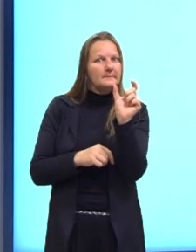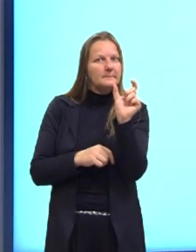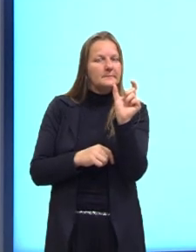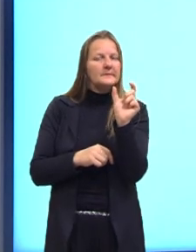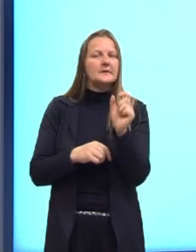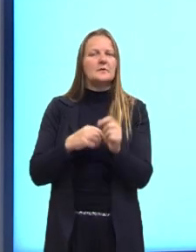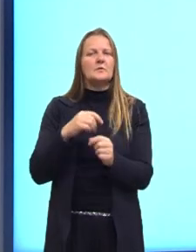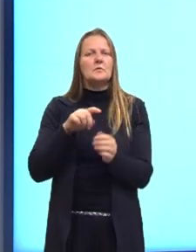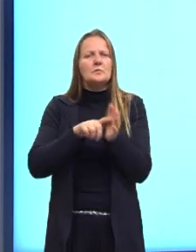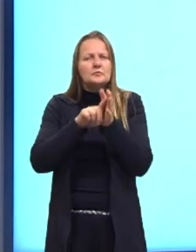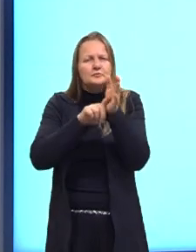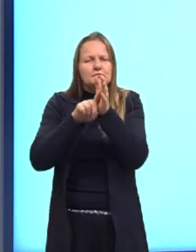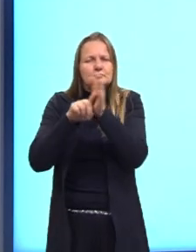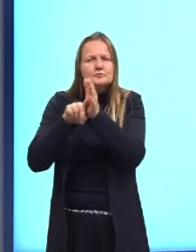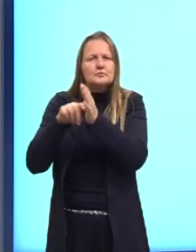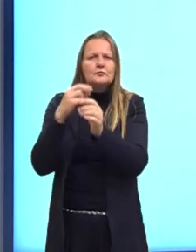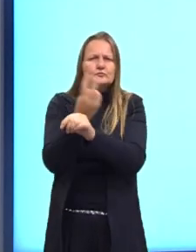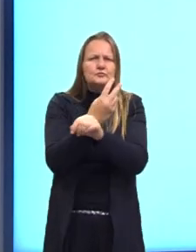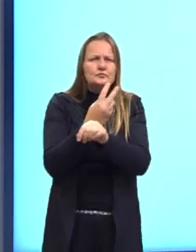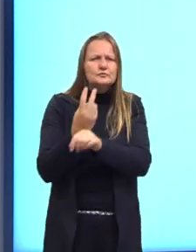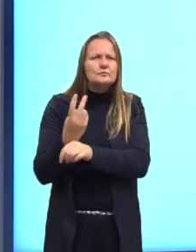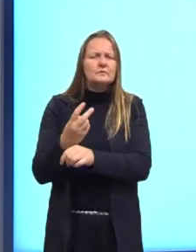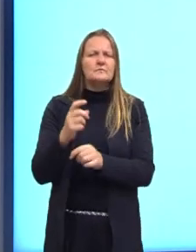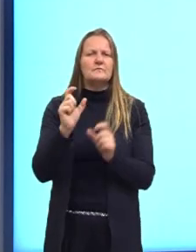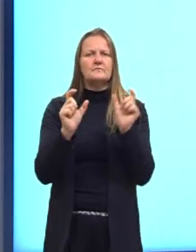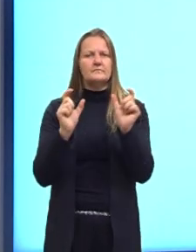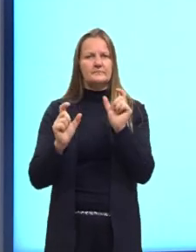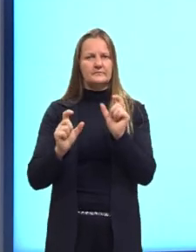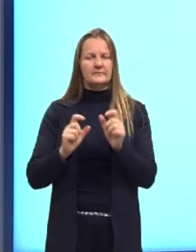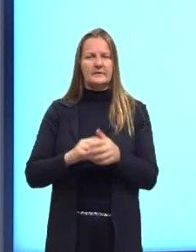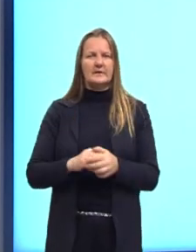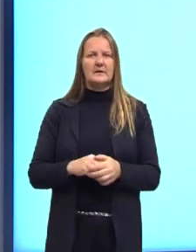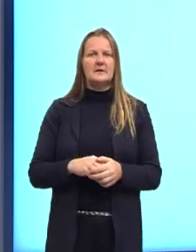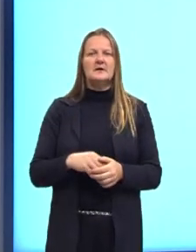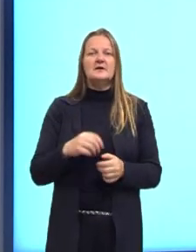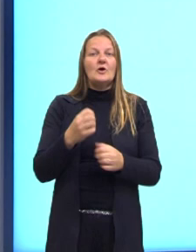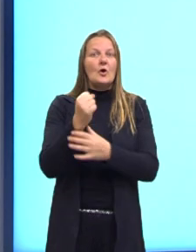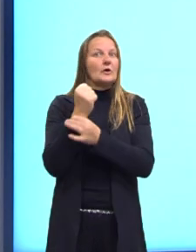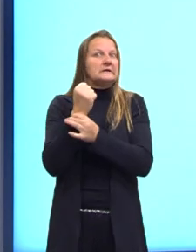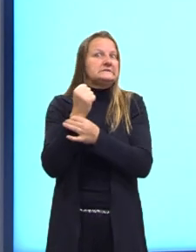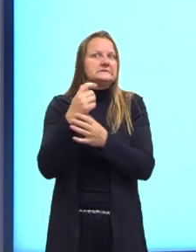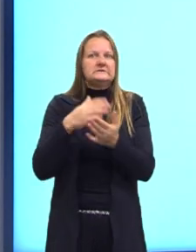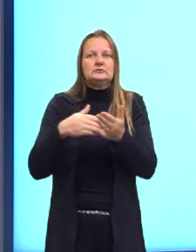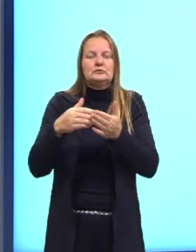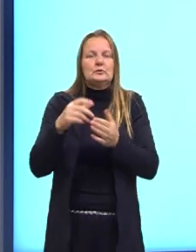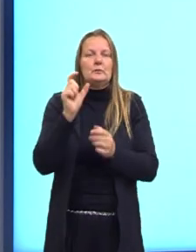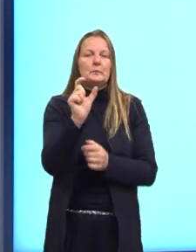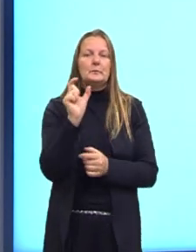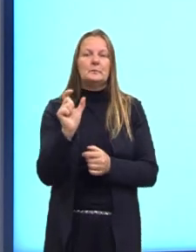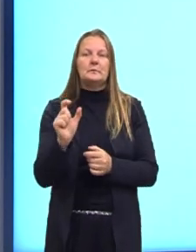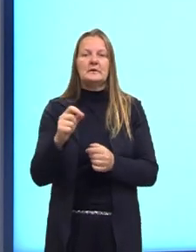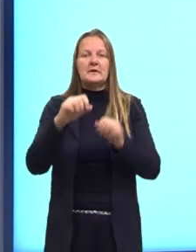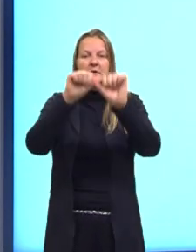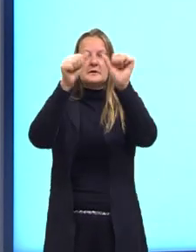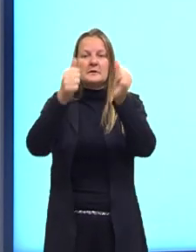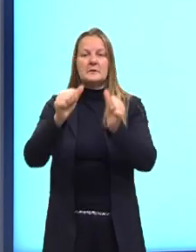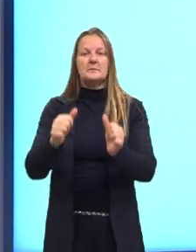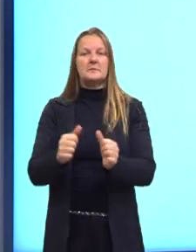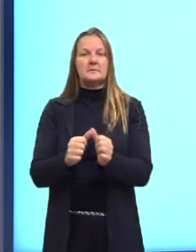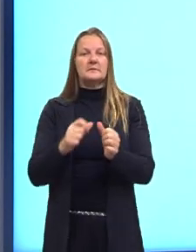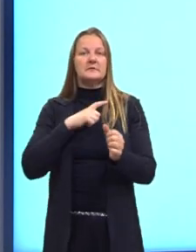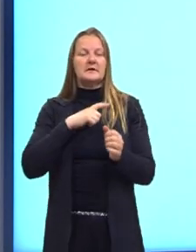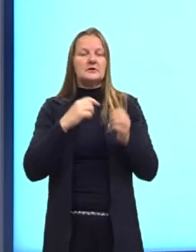procurando, fazendo uma busca com relação a essas palavras. Isso não é uma garantia que toda vez que a palavra imagem aparece,